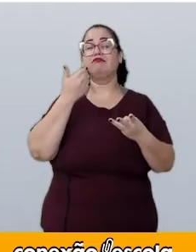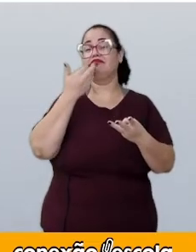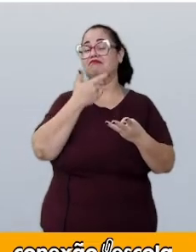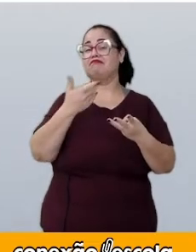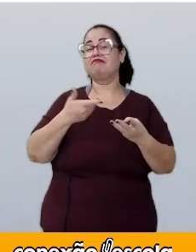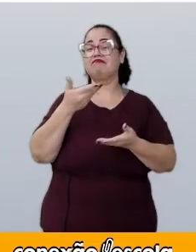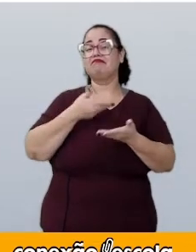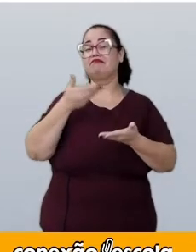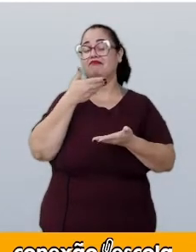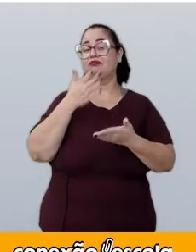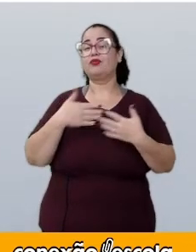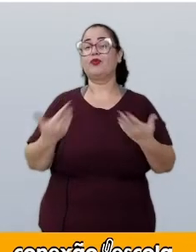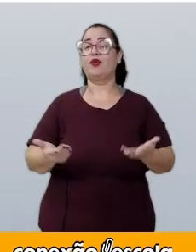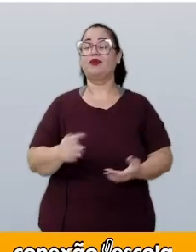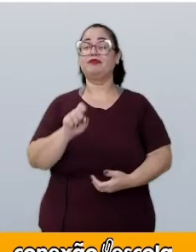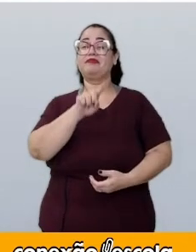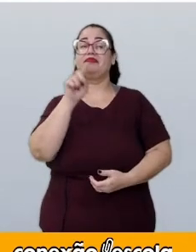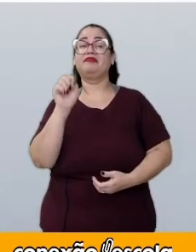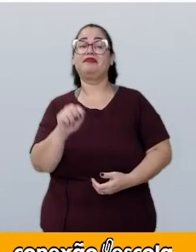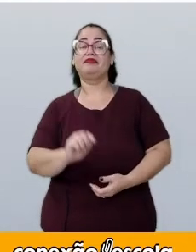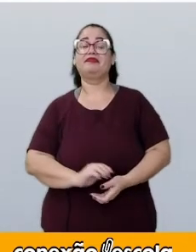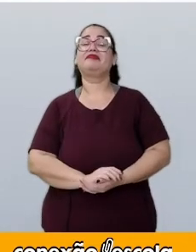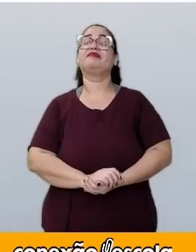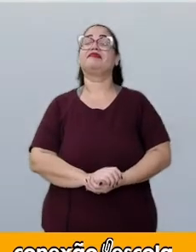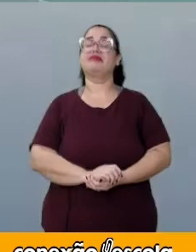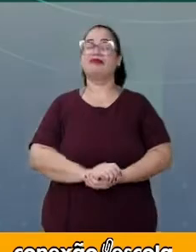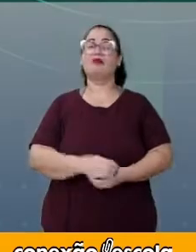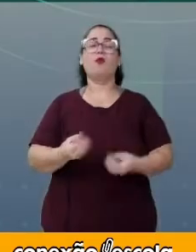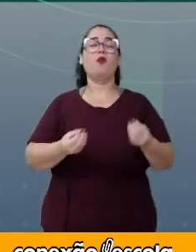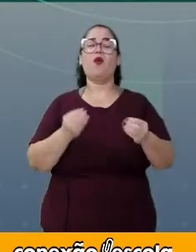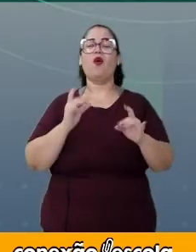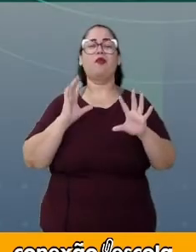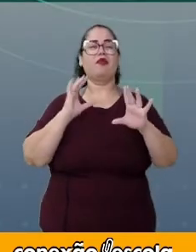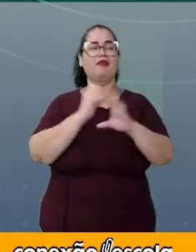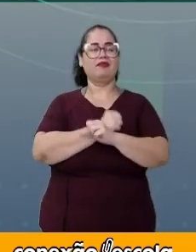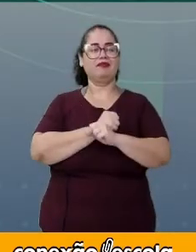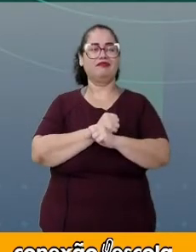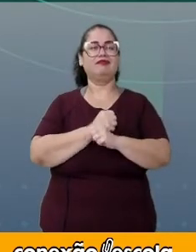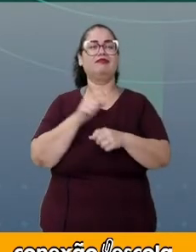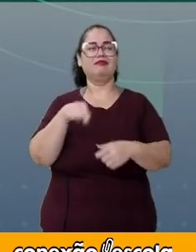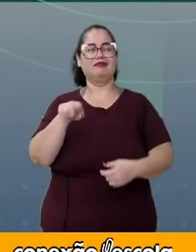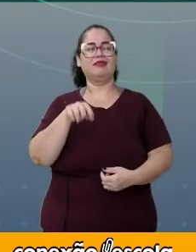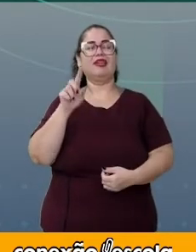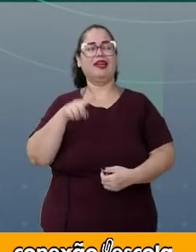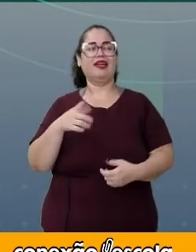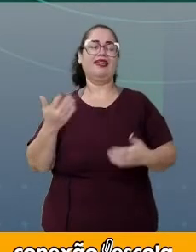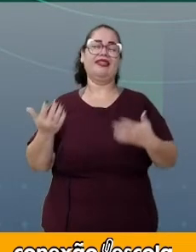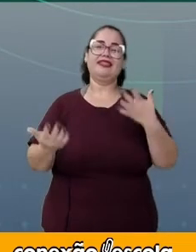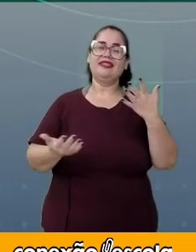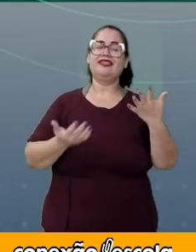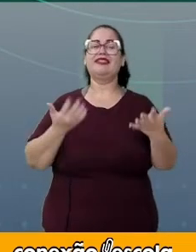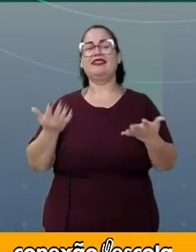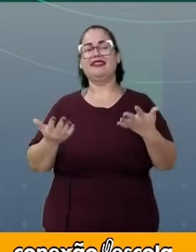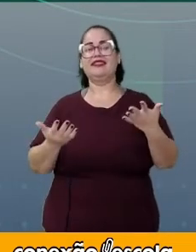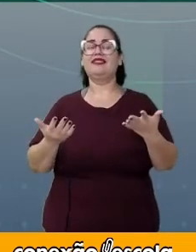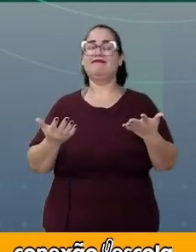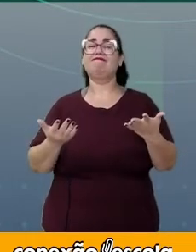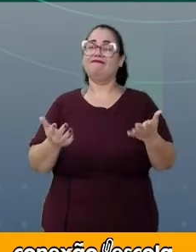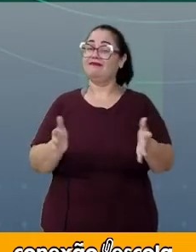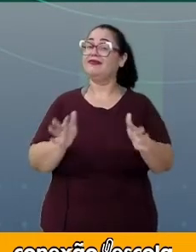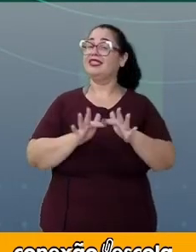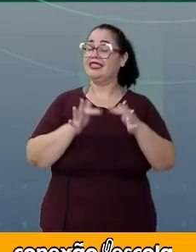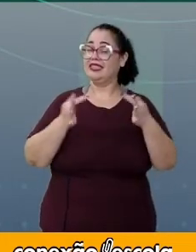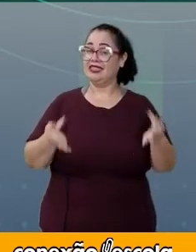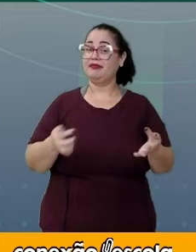sobremesa? E aí, fazer esse cálculo é, de certa forma, simples